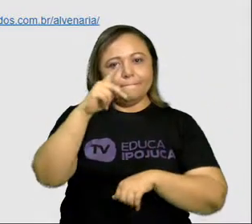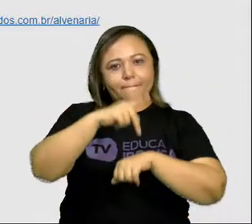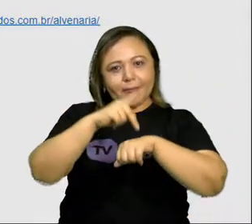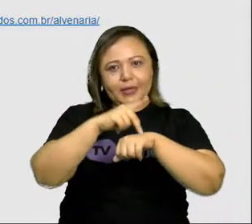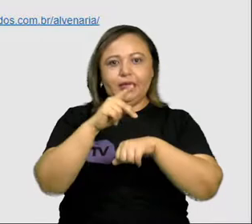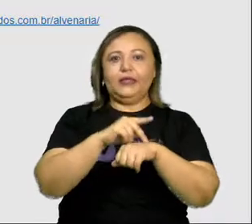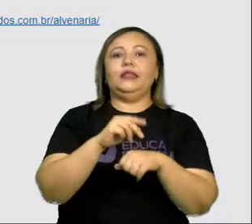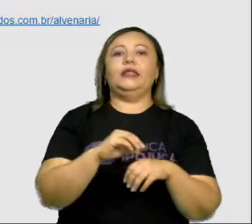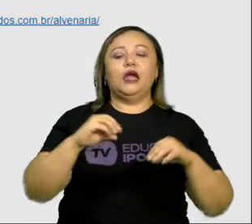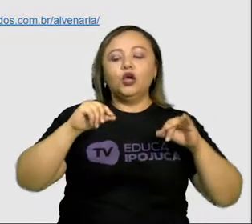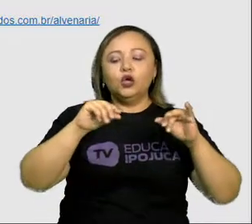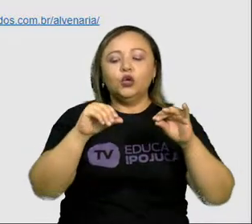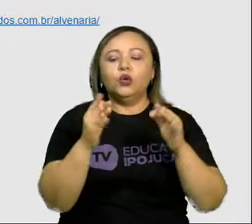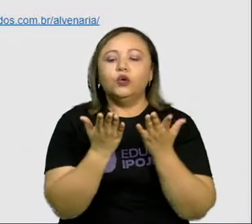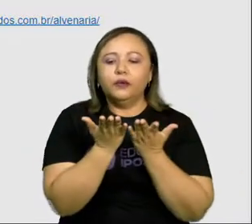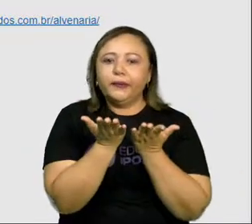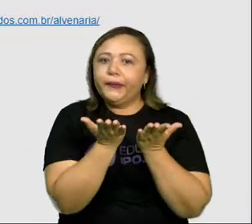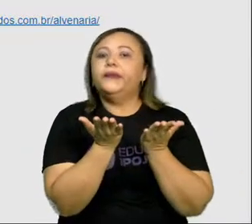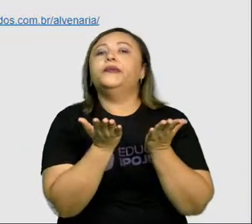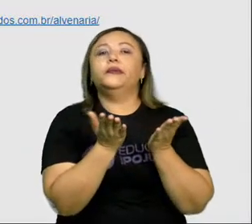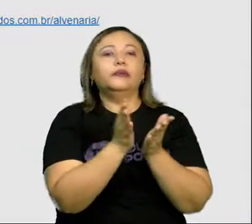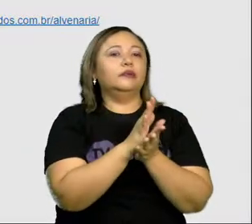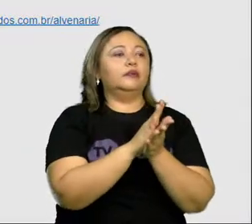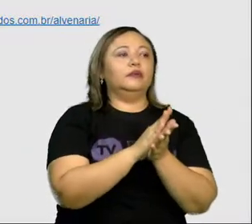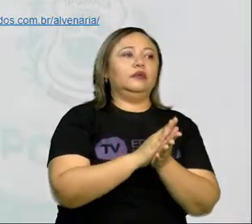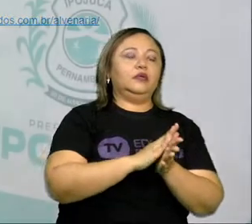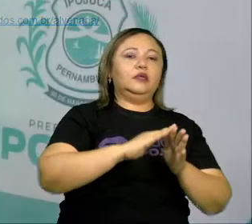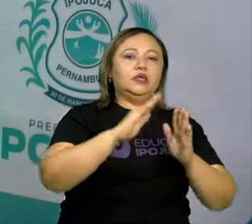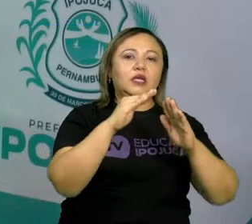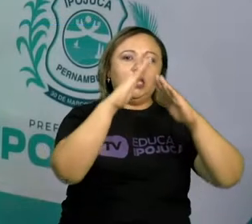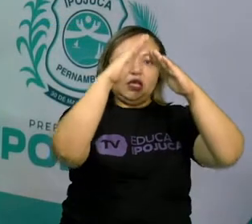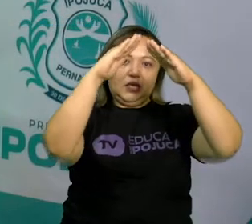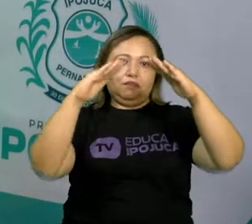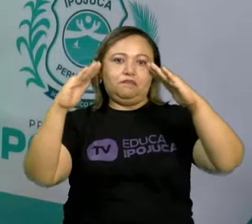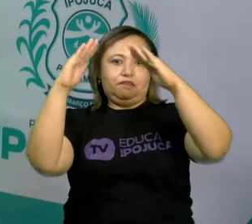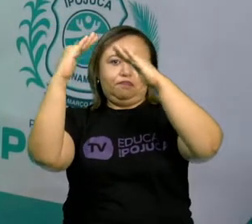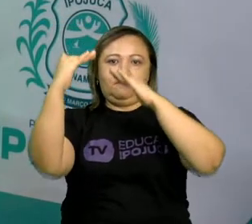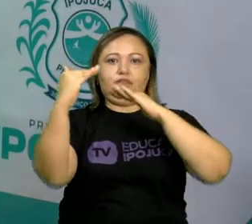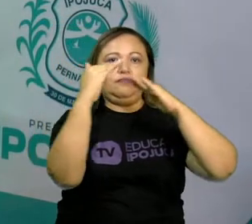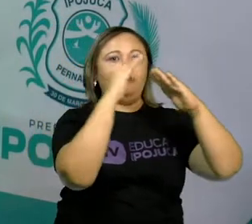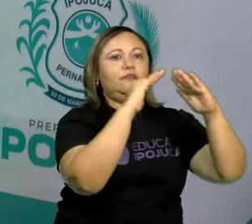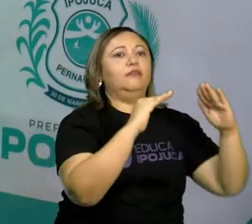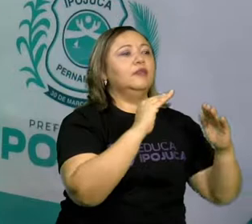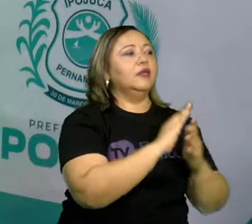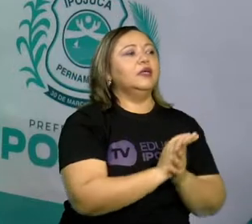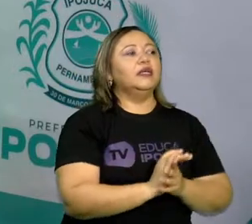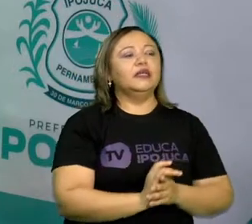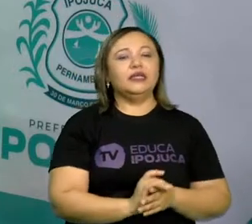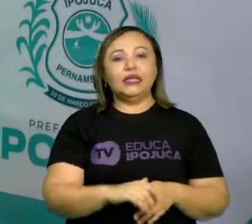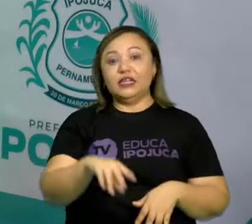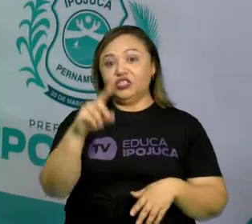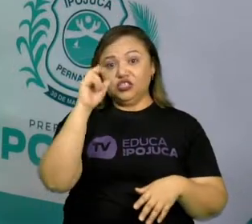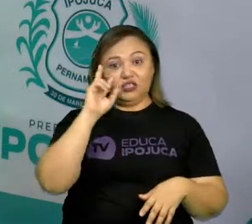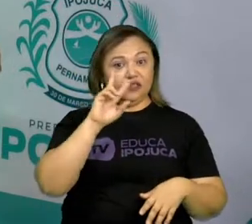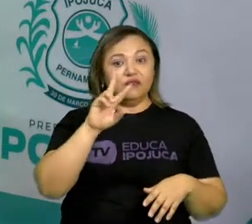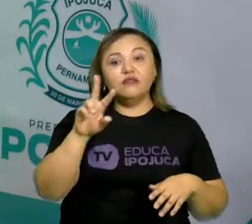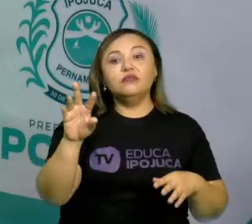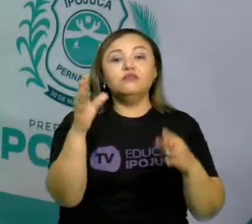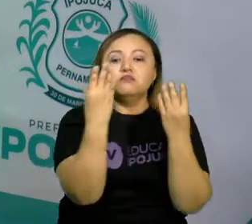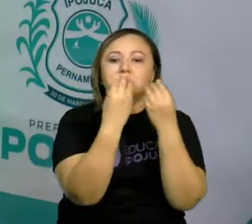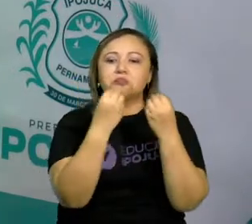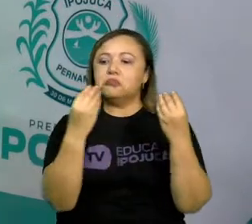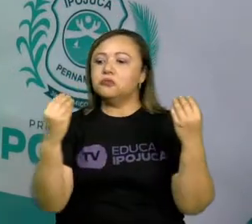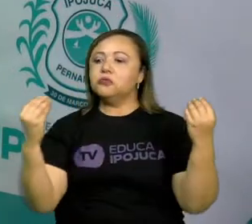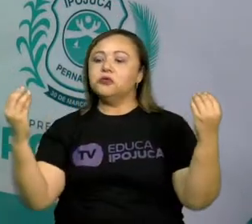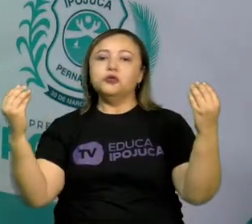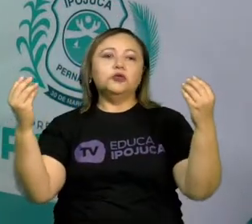areias e cimento e cobertas com laje ou telhas. Então, isso daqui é o que mais a gente vê na nossa, na